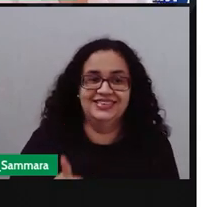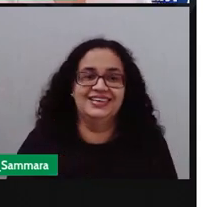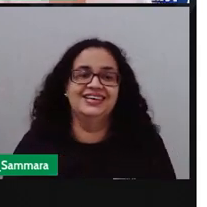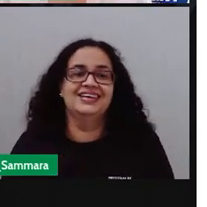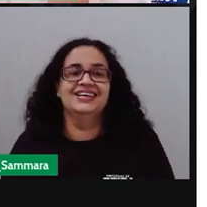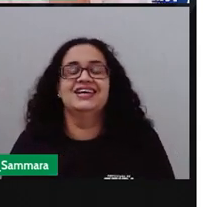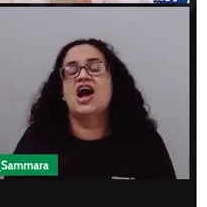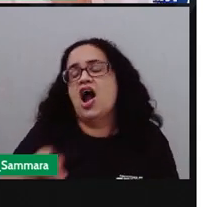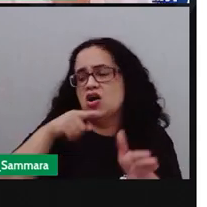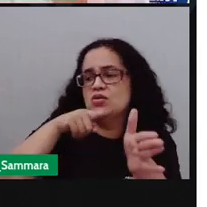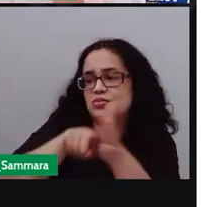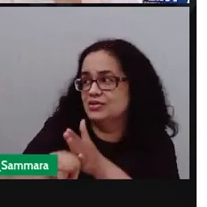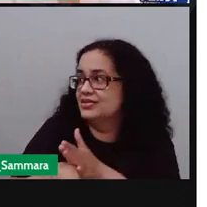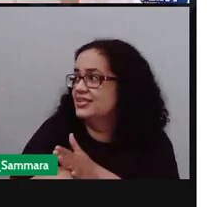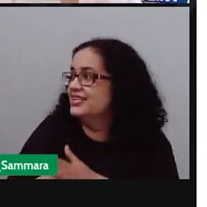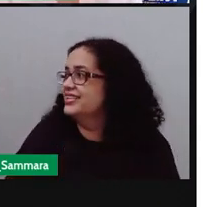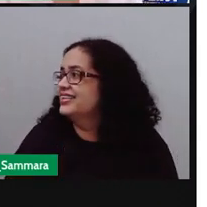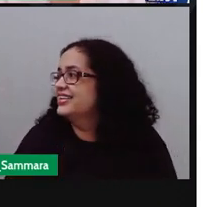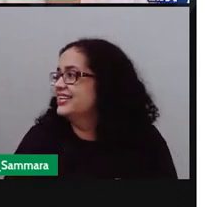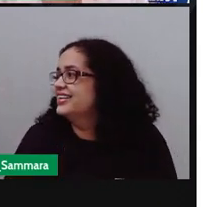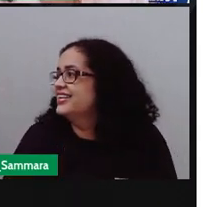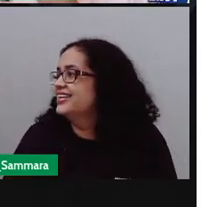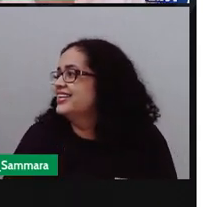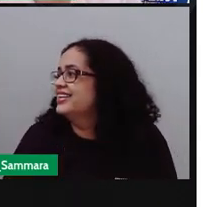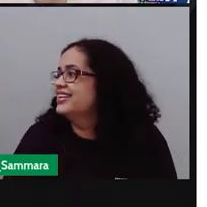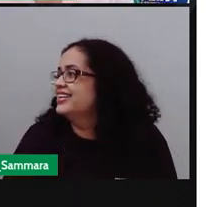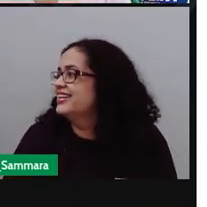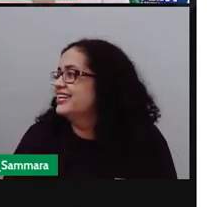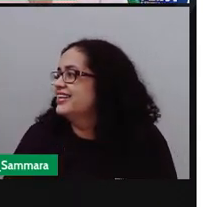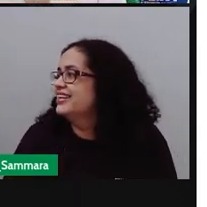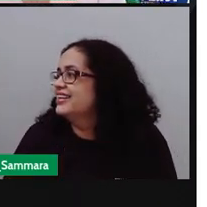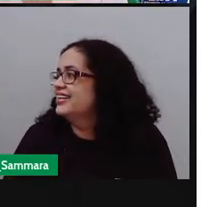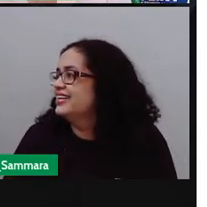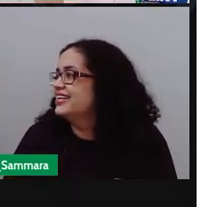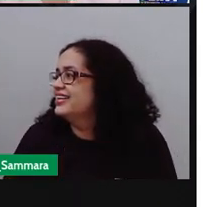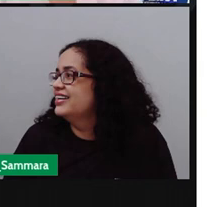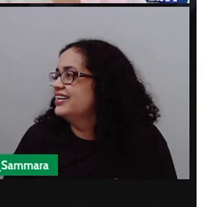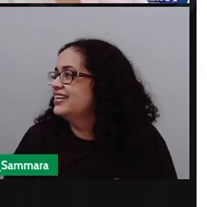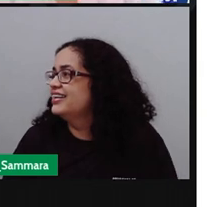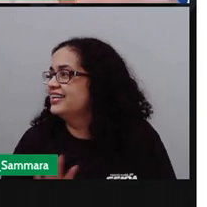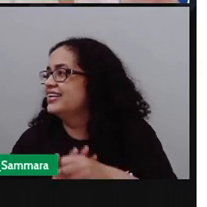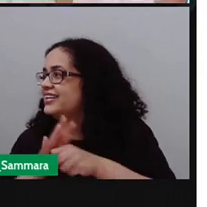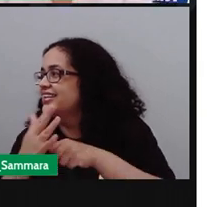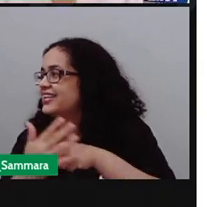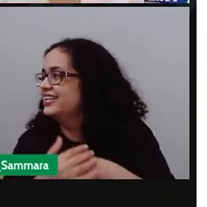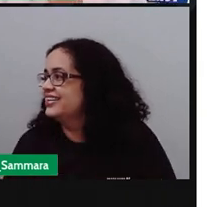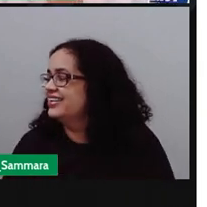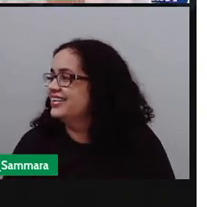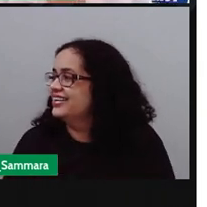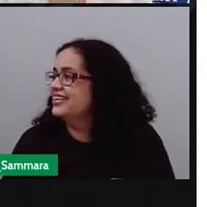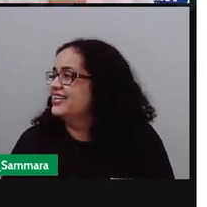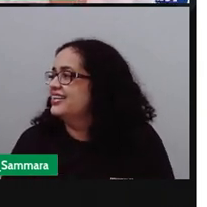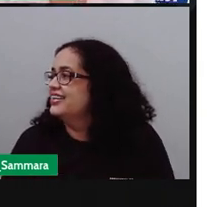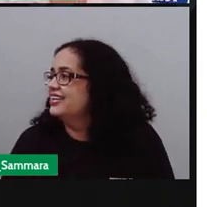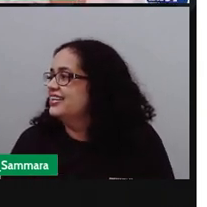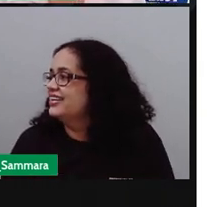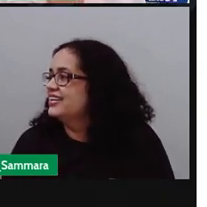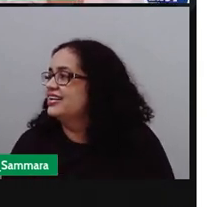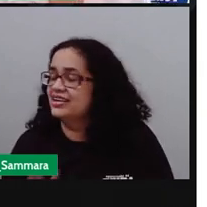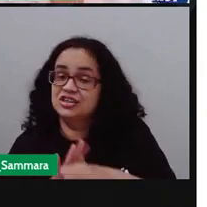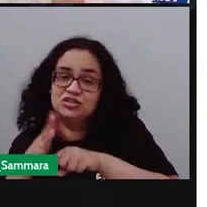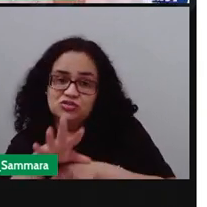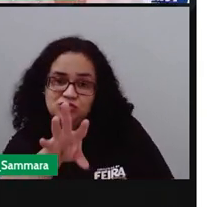Pronto. E aí, eu começo a perguntar à Samara. Samara, eu queria saber sobre o COVID-19, como é o processo aí de